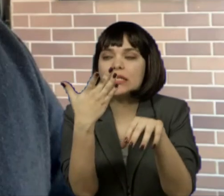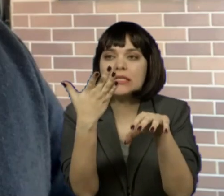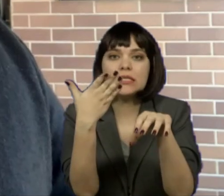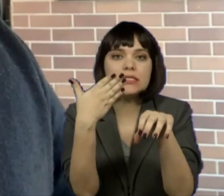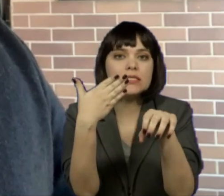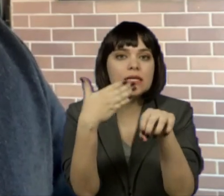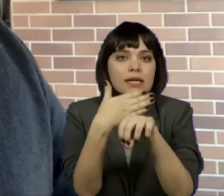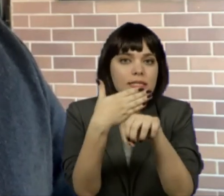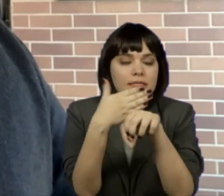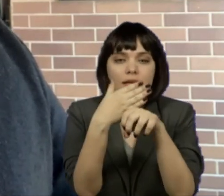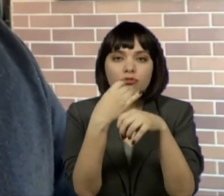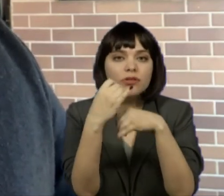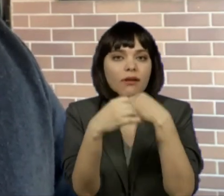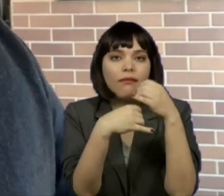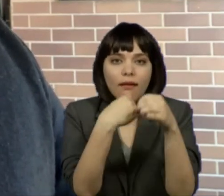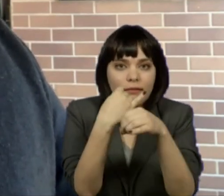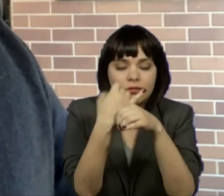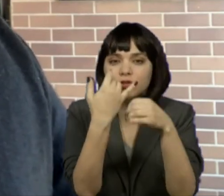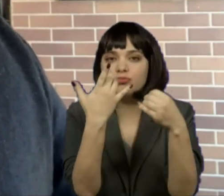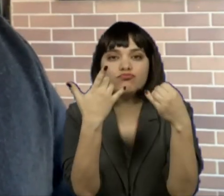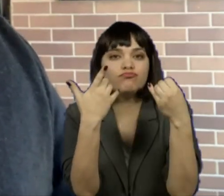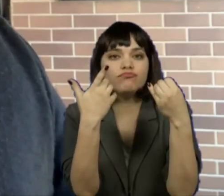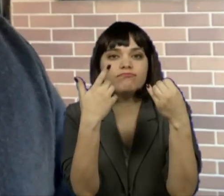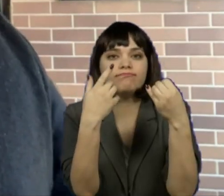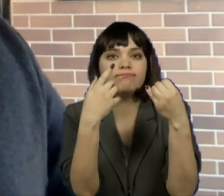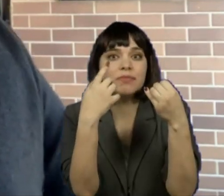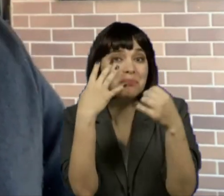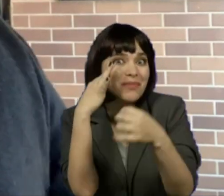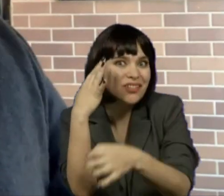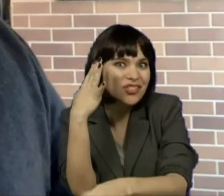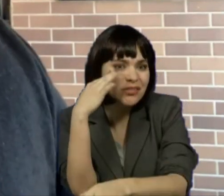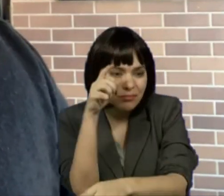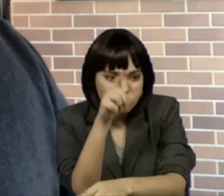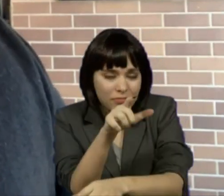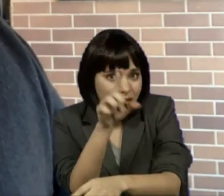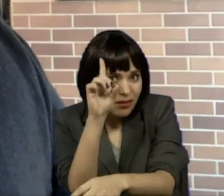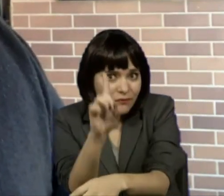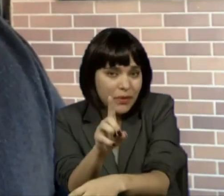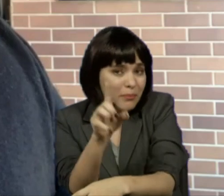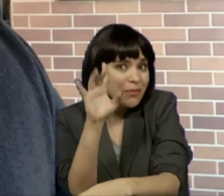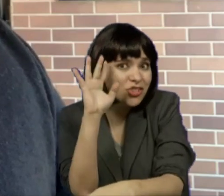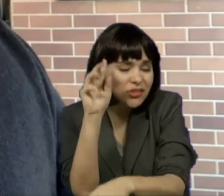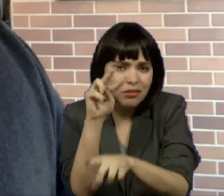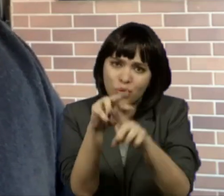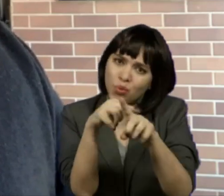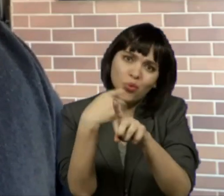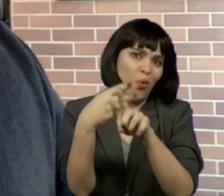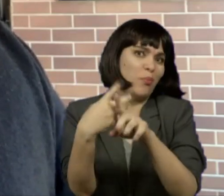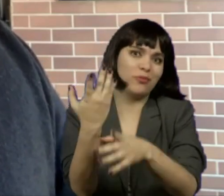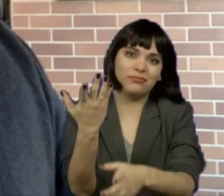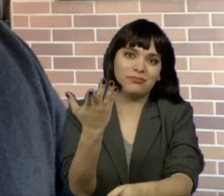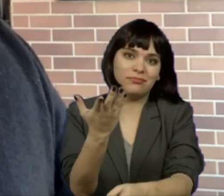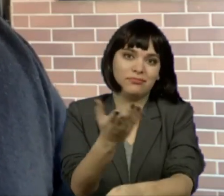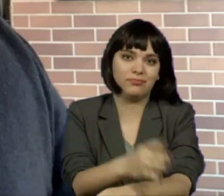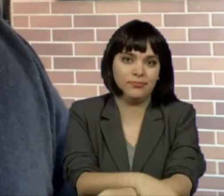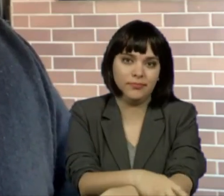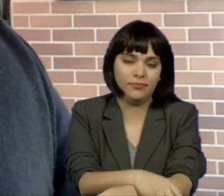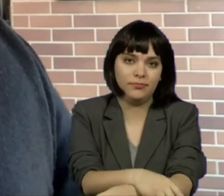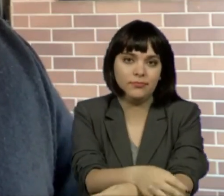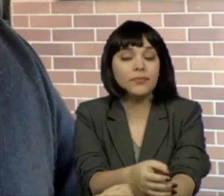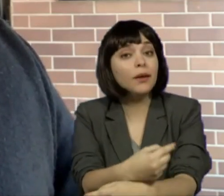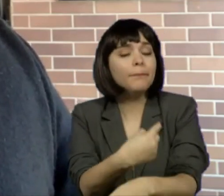acesso a uma internet razoável, para a pessoa com deficiência, isso pode se agravar ainda mais.